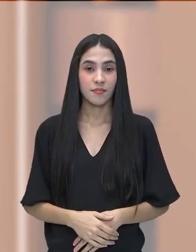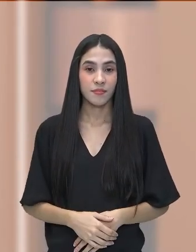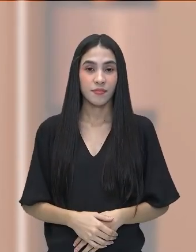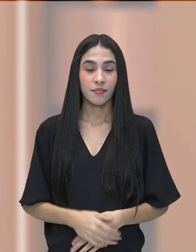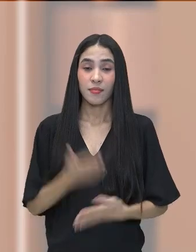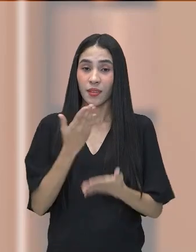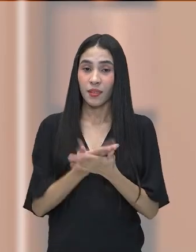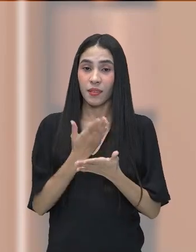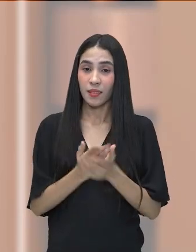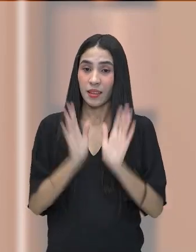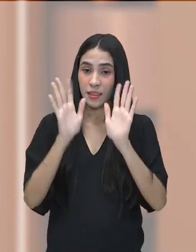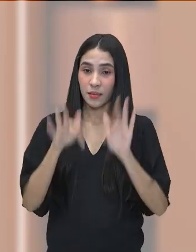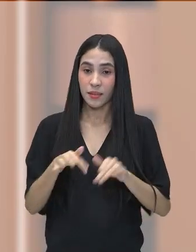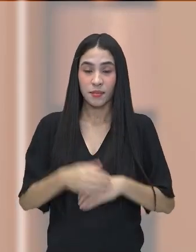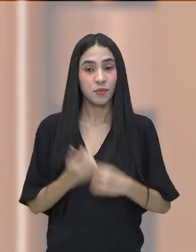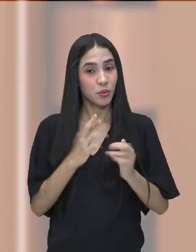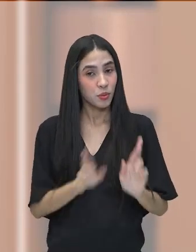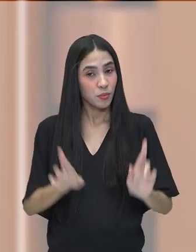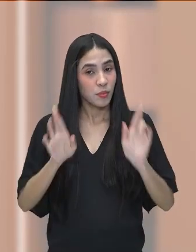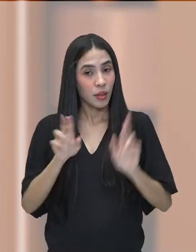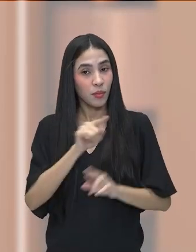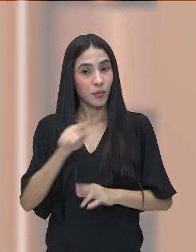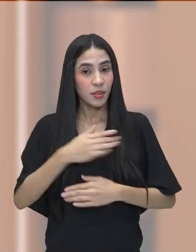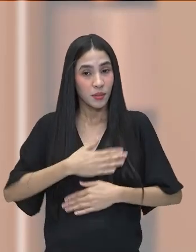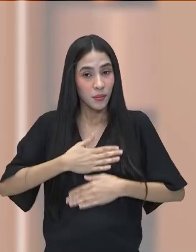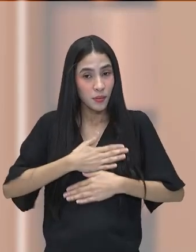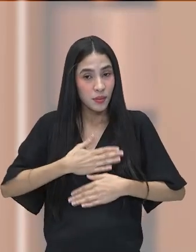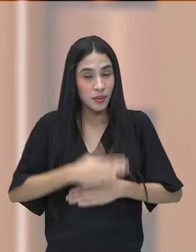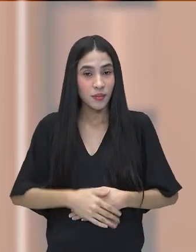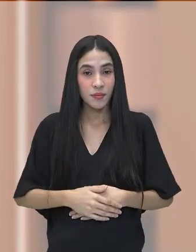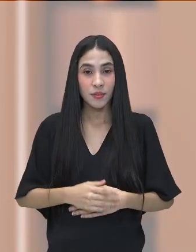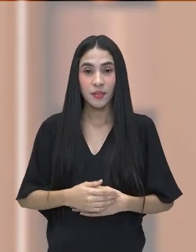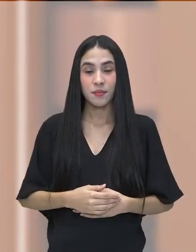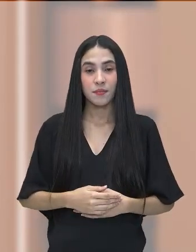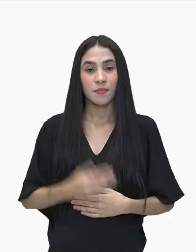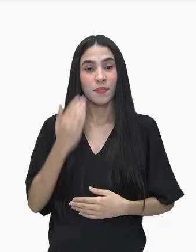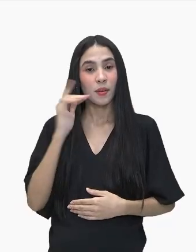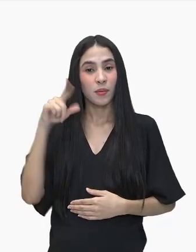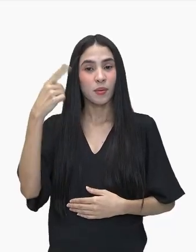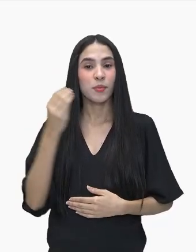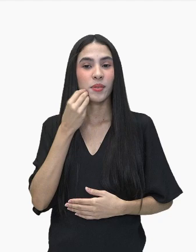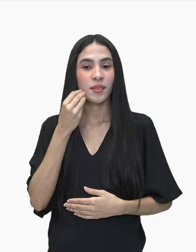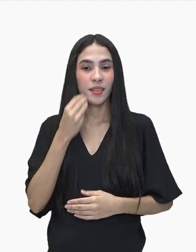A aula acaba por aqui. Eu espero que você tenha gostado. A gente se vê numa próxima.